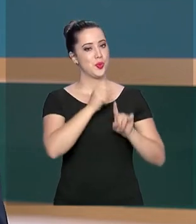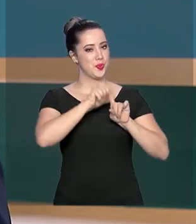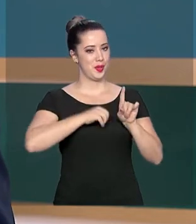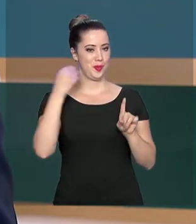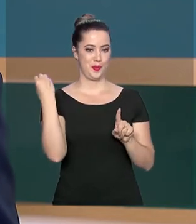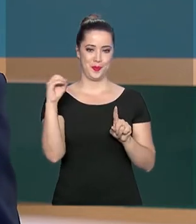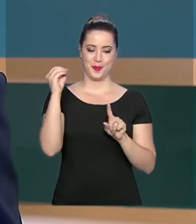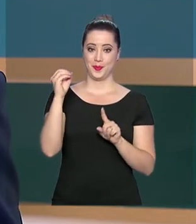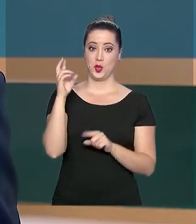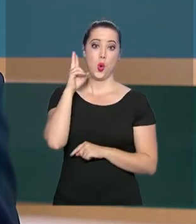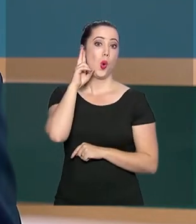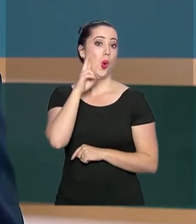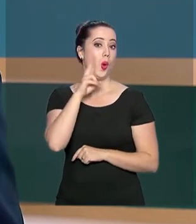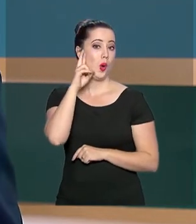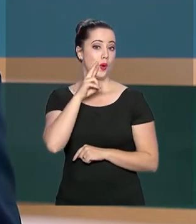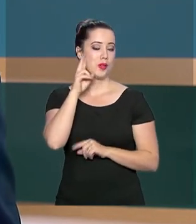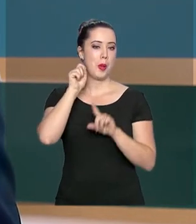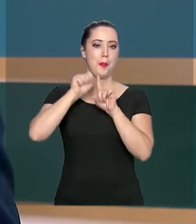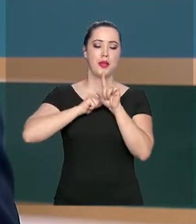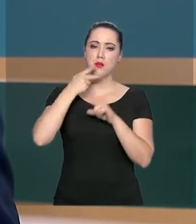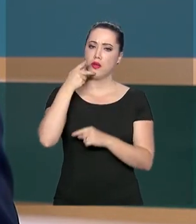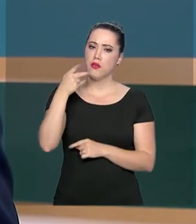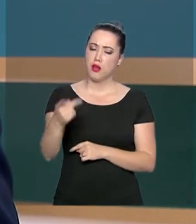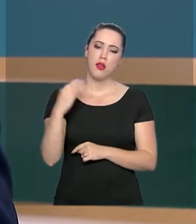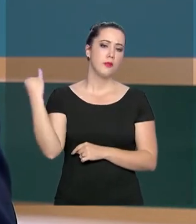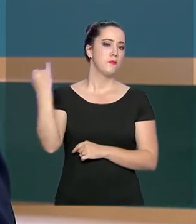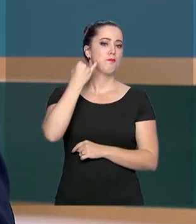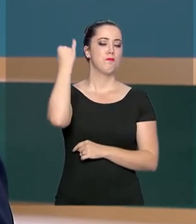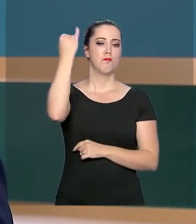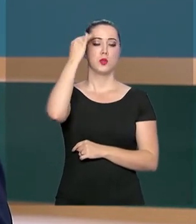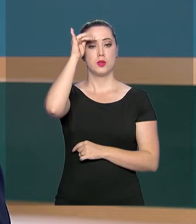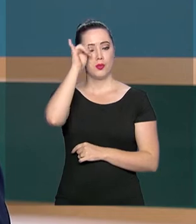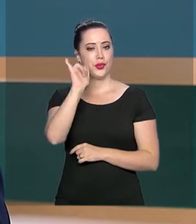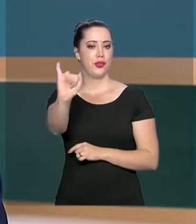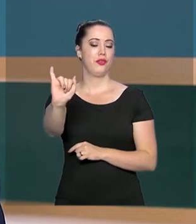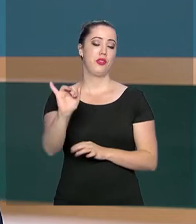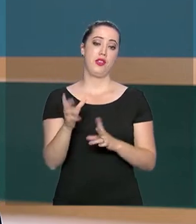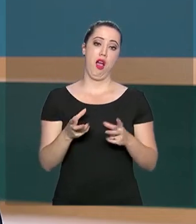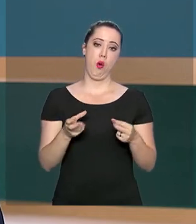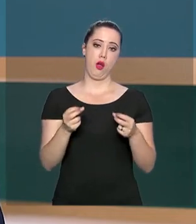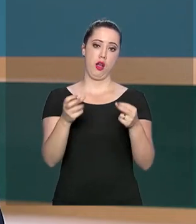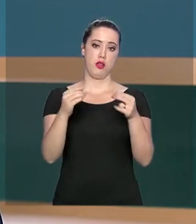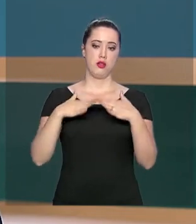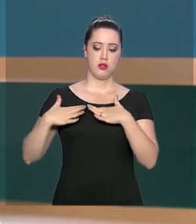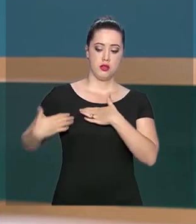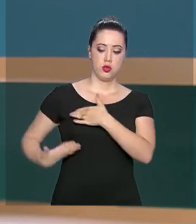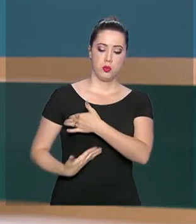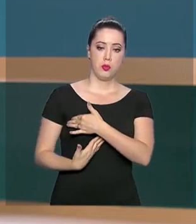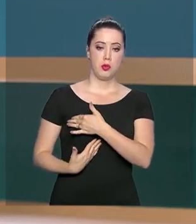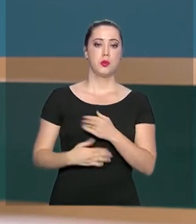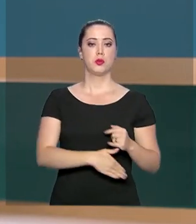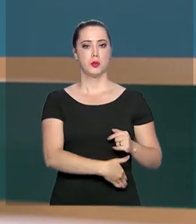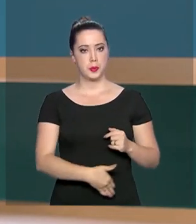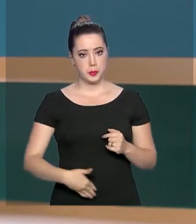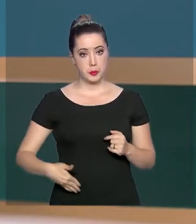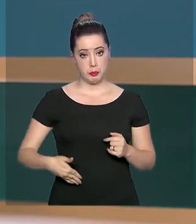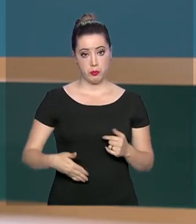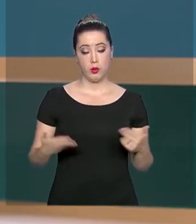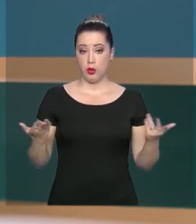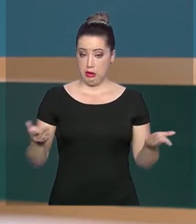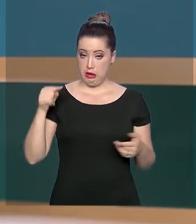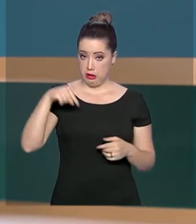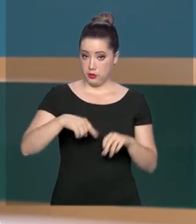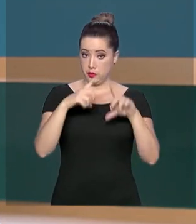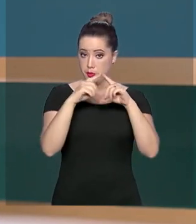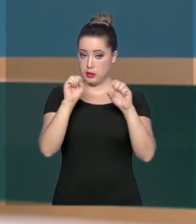Outubro Rosa, mês dedicado a falar sobre a importância da prevenção ao câncer de mama e do colo de útero. Aqui em Brasília,